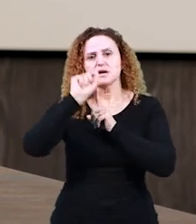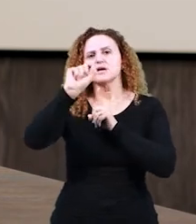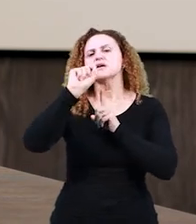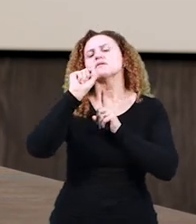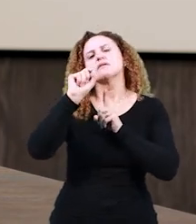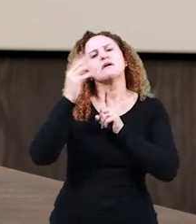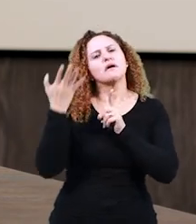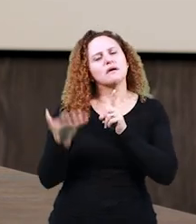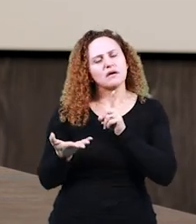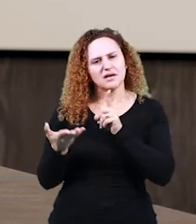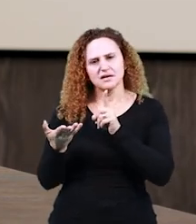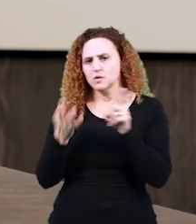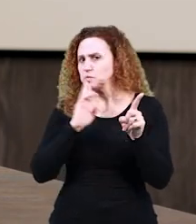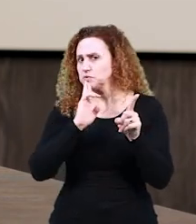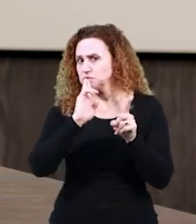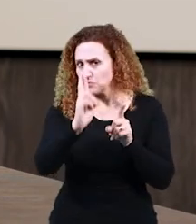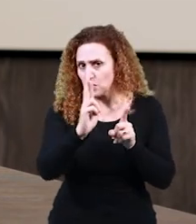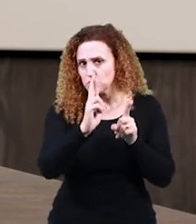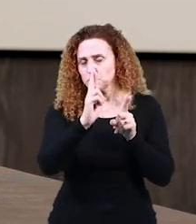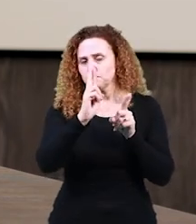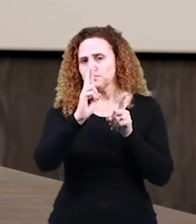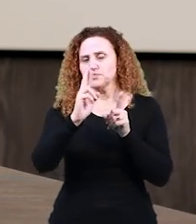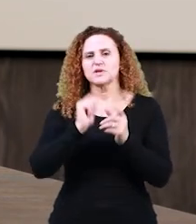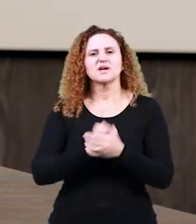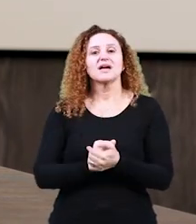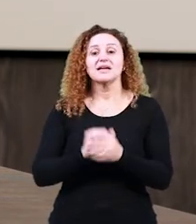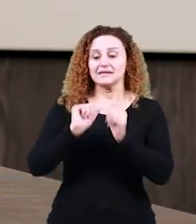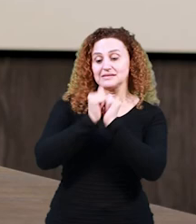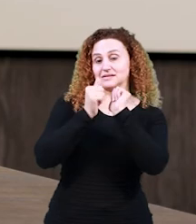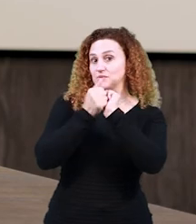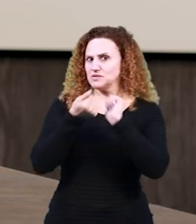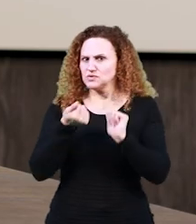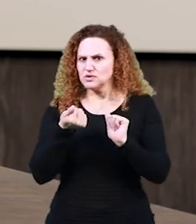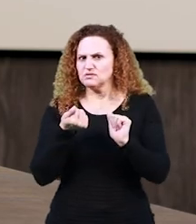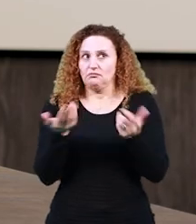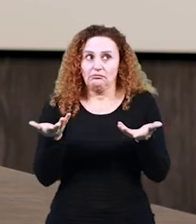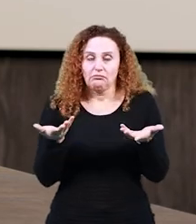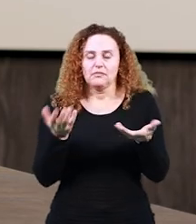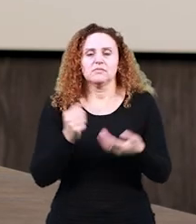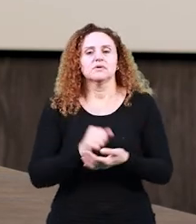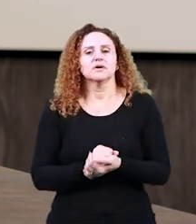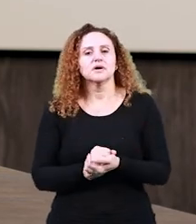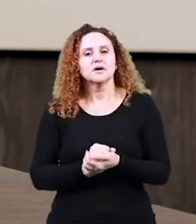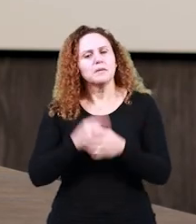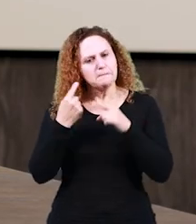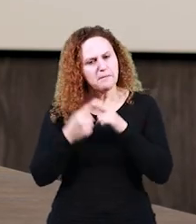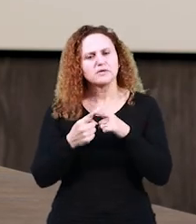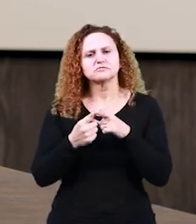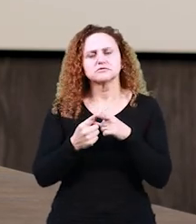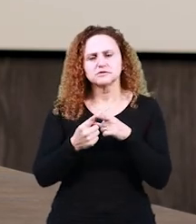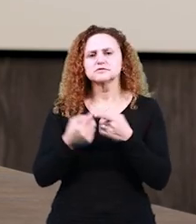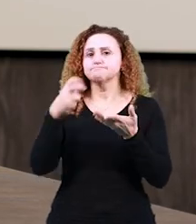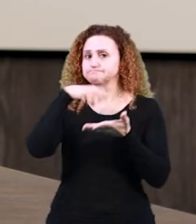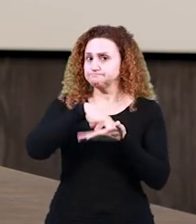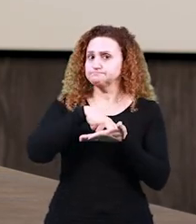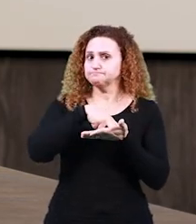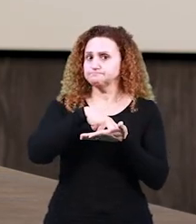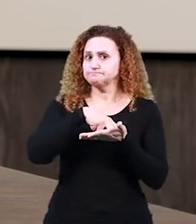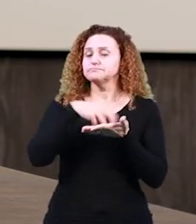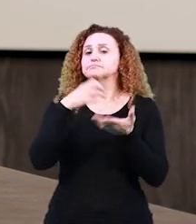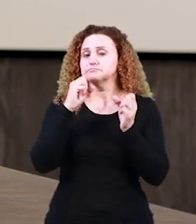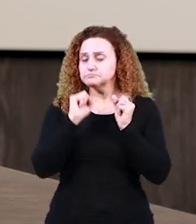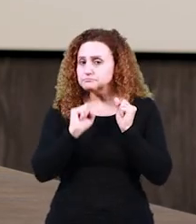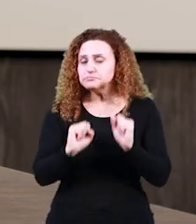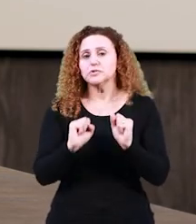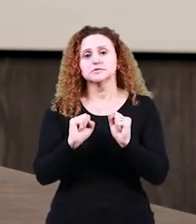corresponde às convenções expectativas pode receber algum tipo de penalização ou sanção. E é um